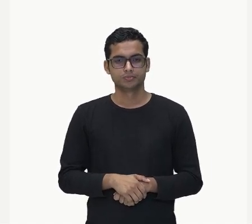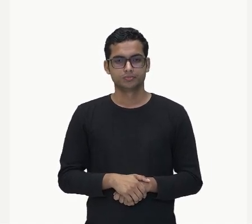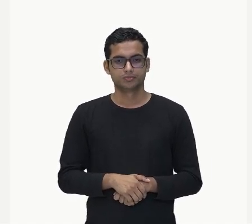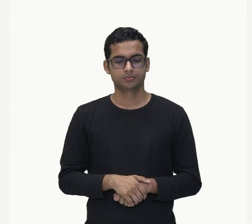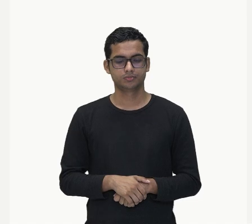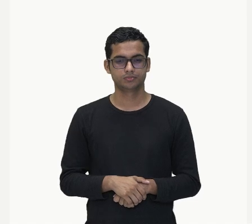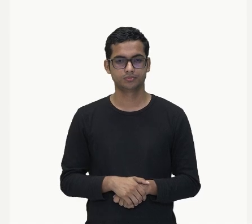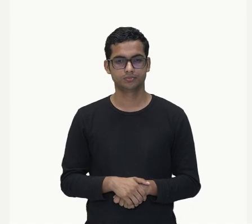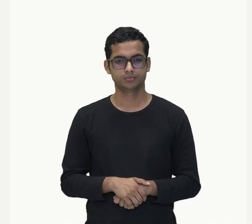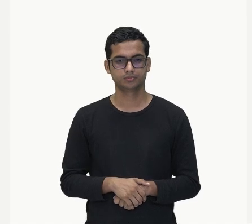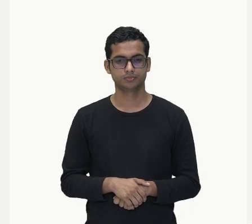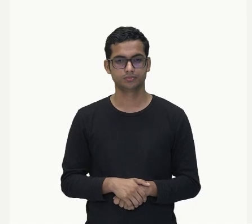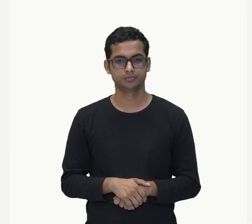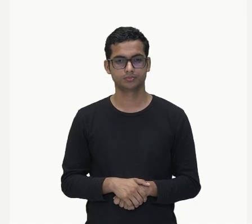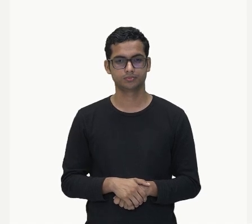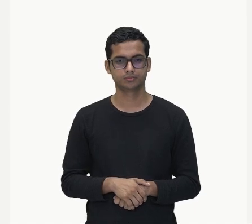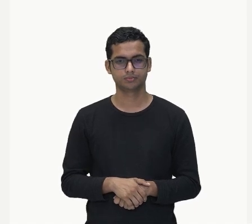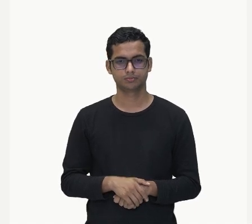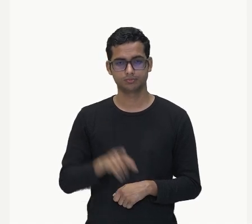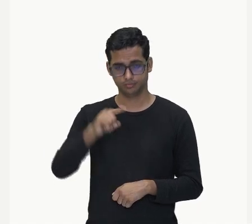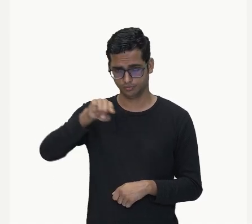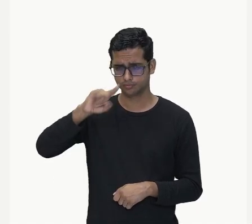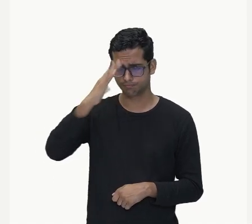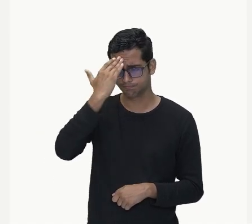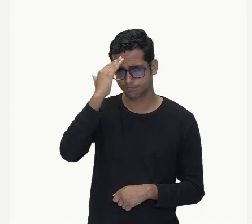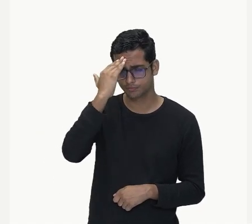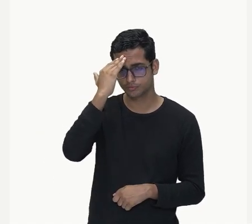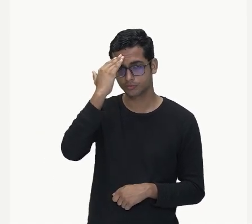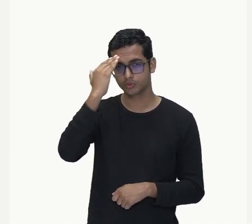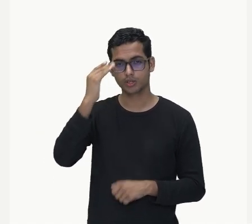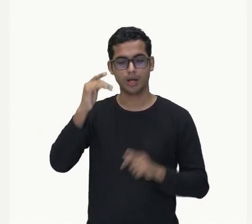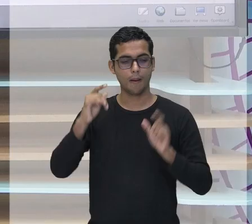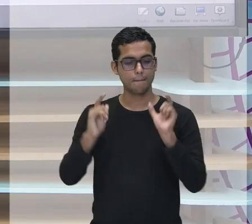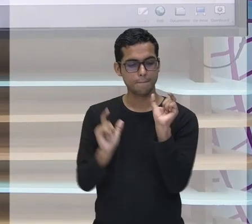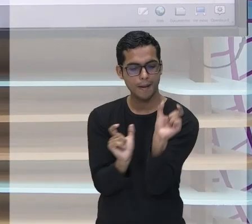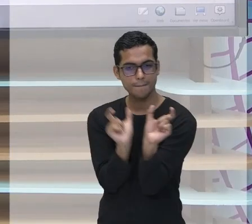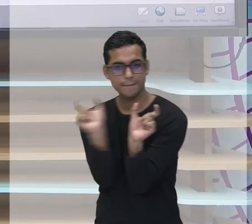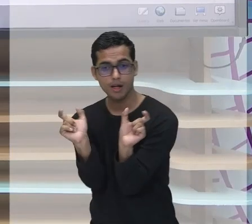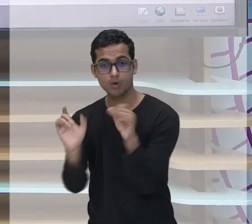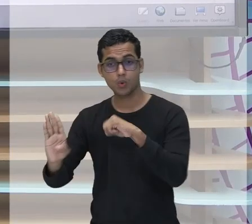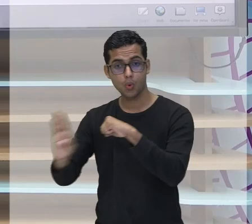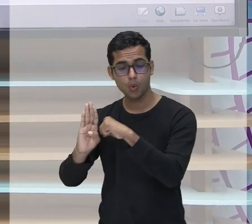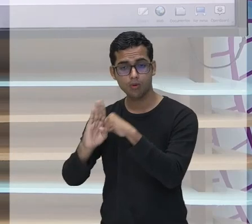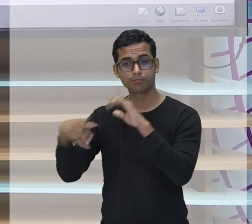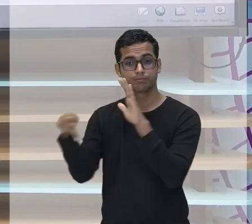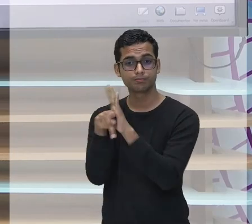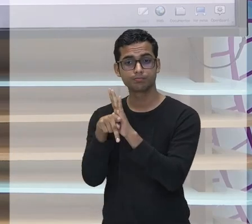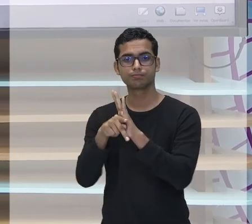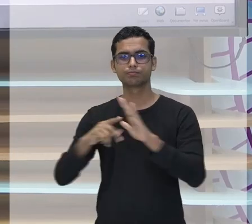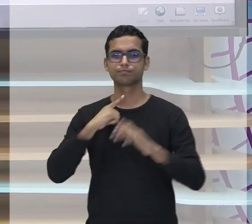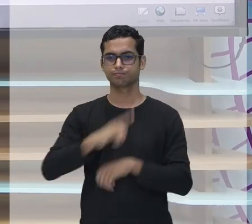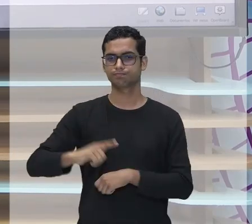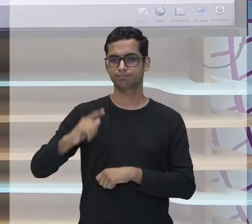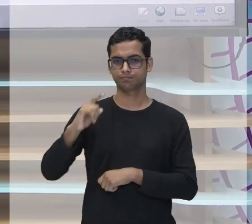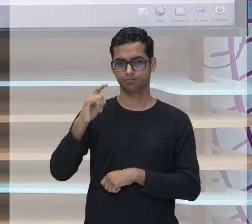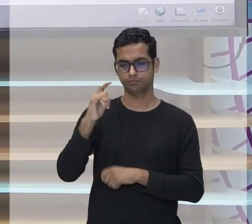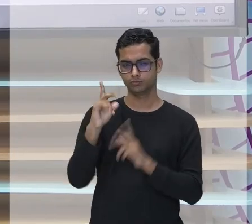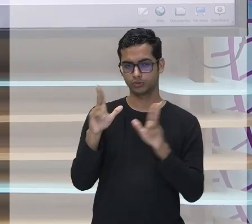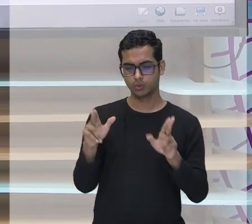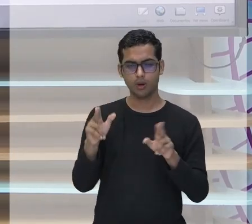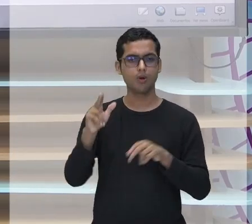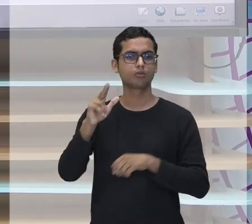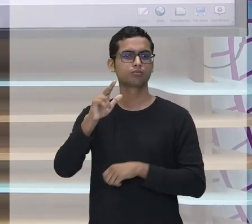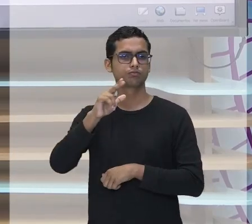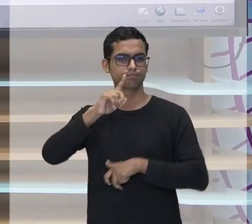gênero. Vocês compreenderam? Quando as palavras pertencem ao mesmo gênero. Esse adjetivo que se refere